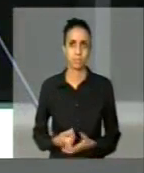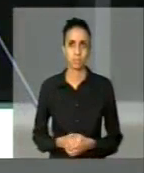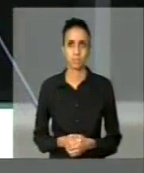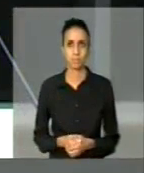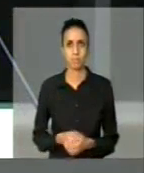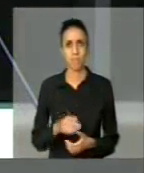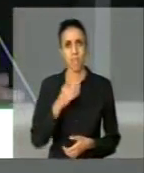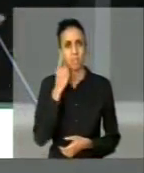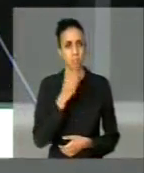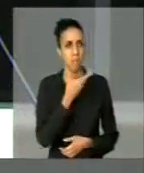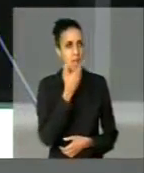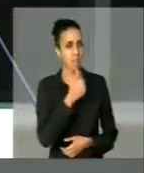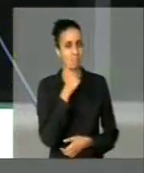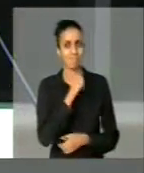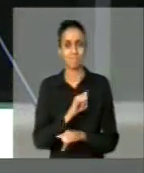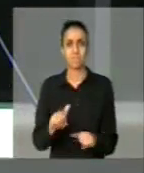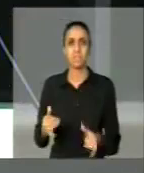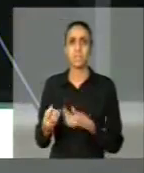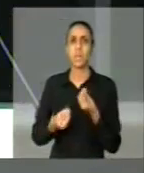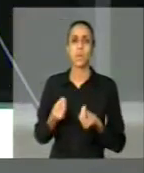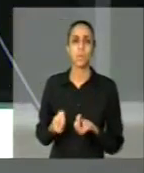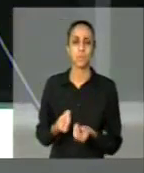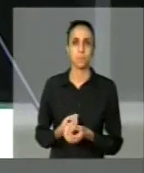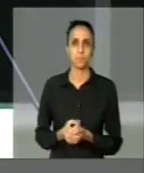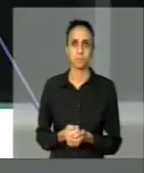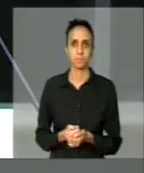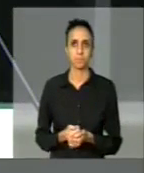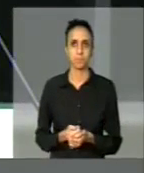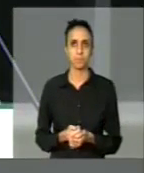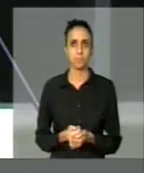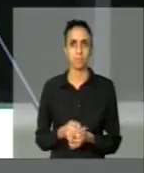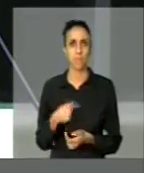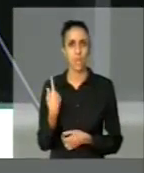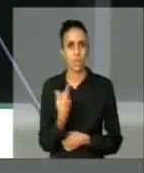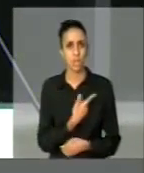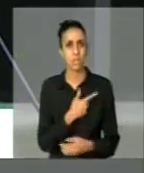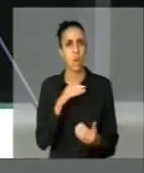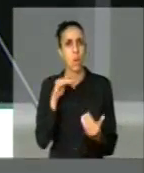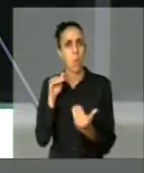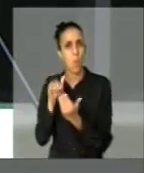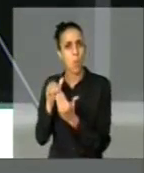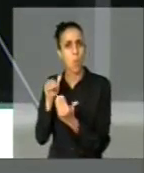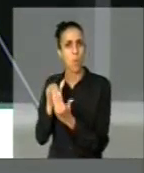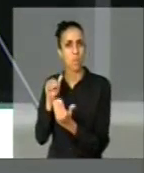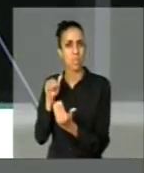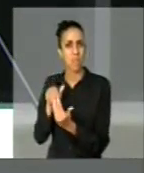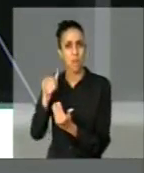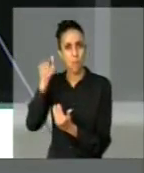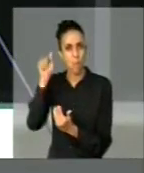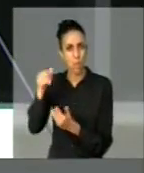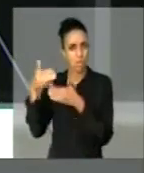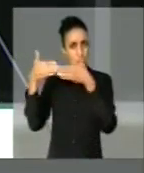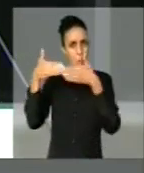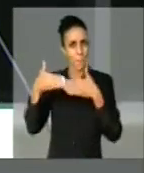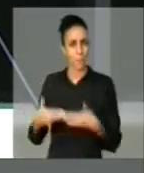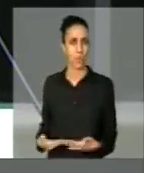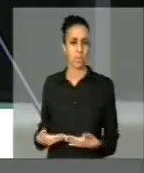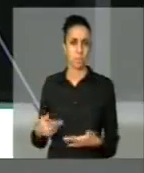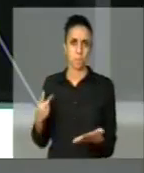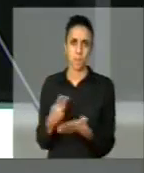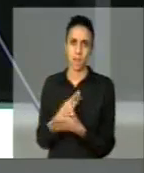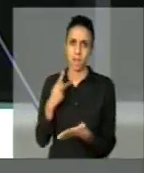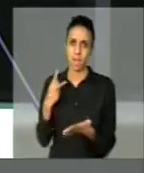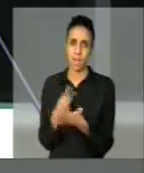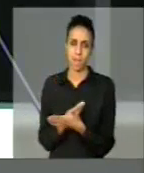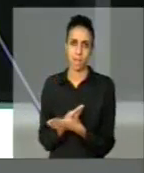e deputadas, que nós sejamos concedentes com uma prática que leva